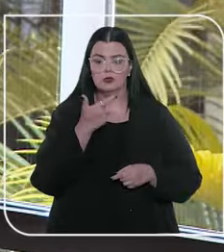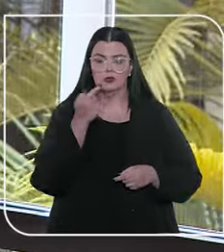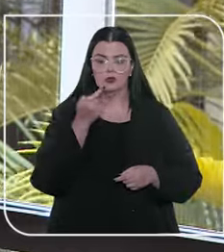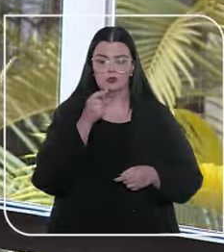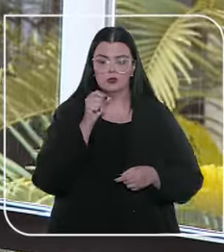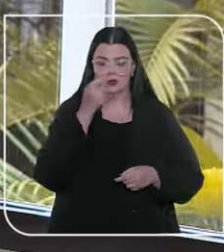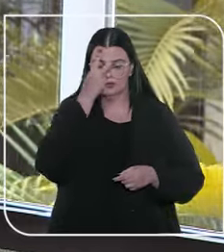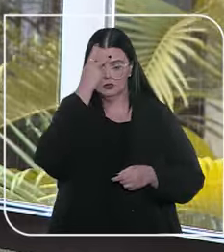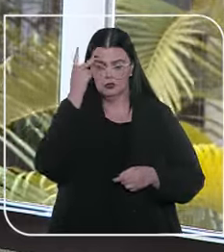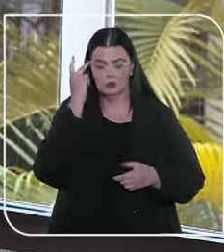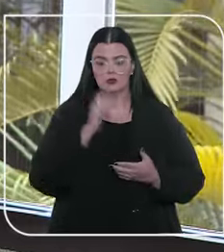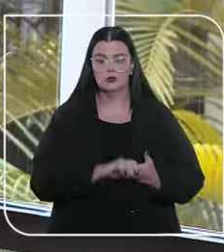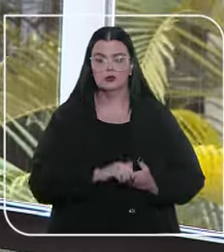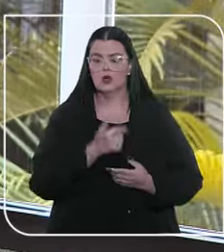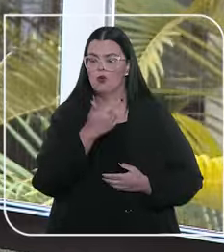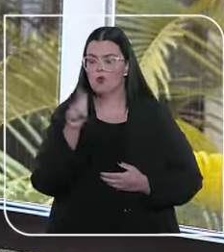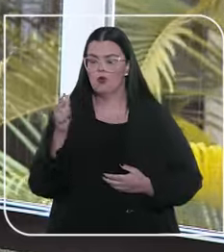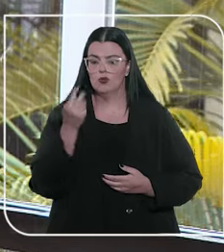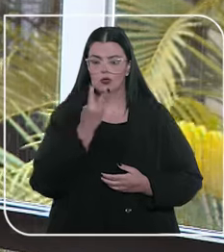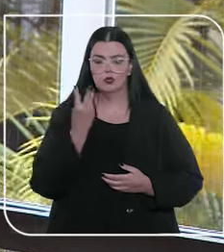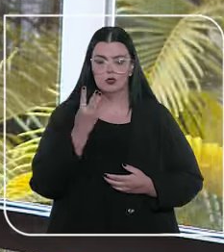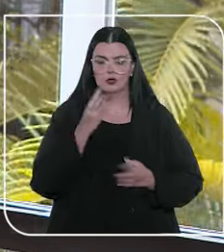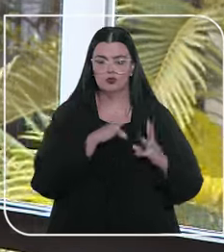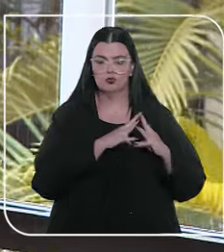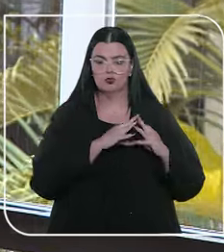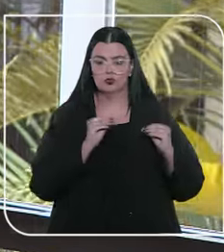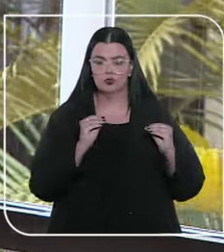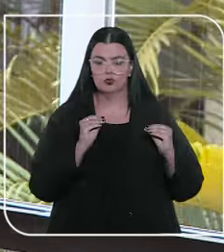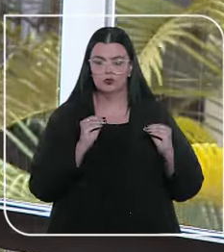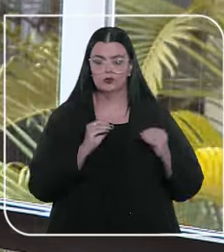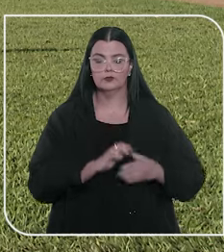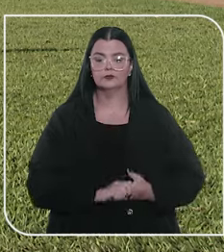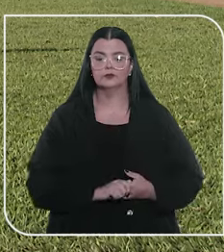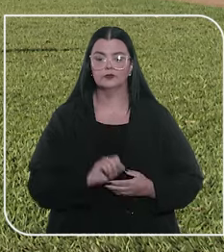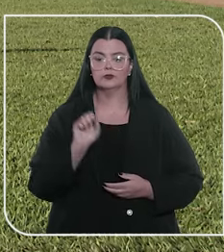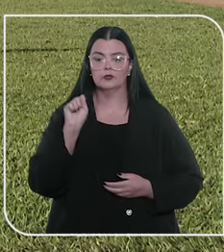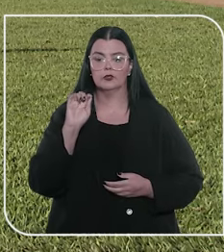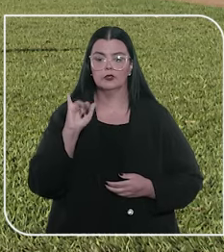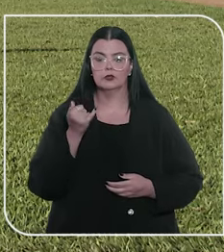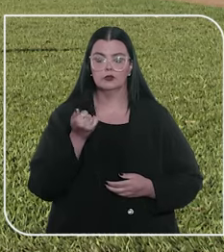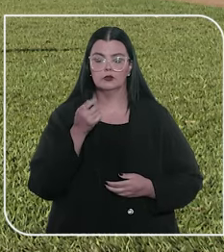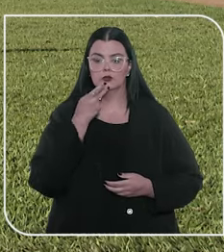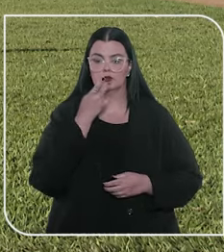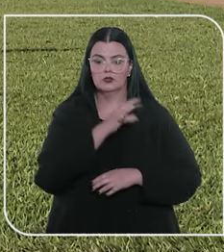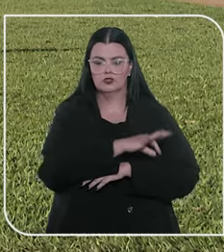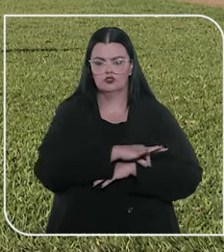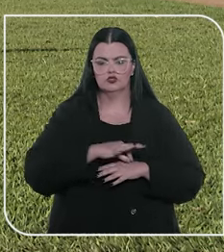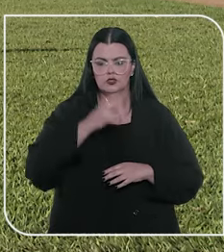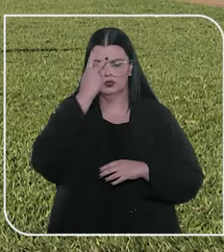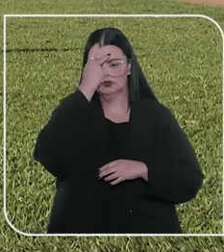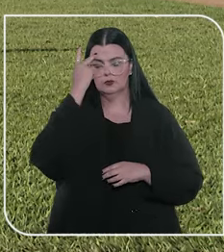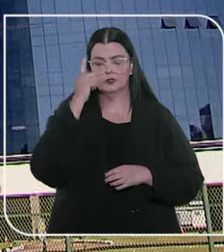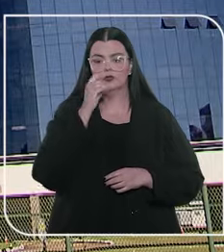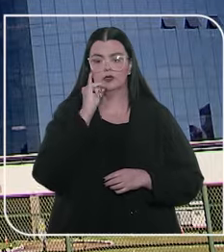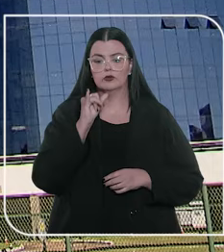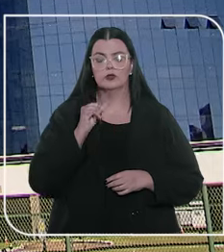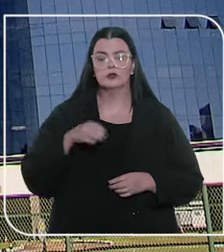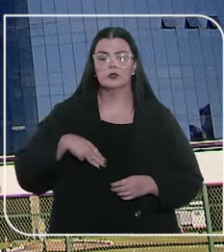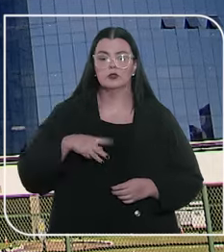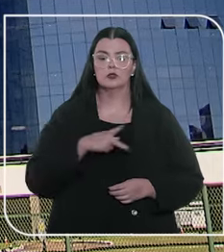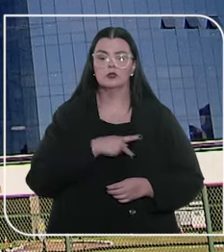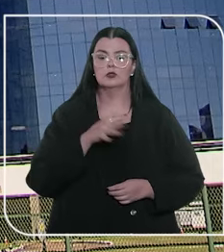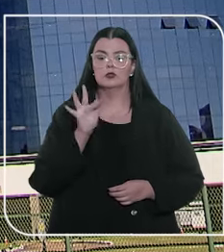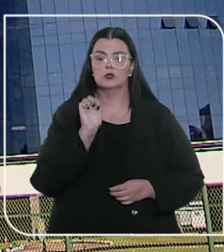270 pessoas e deixou outras três desaparecidas. Ao STJ, os engenheiros alegaram que o Ministério